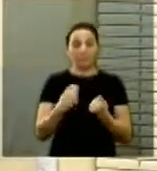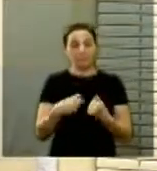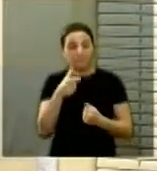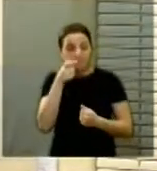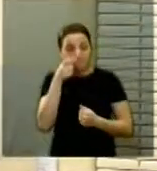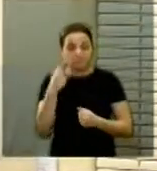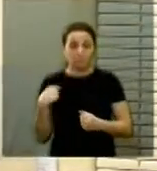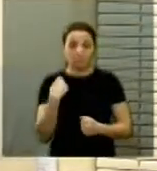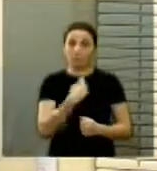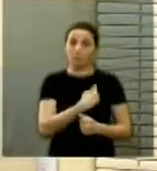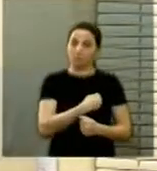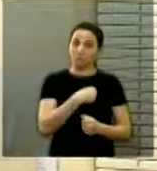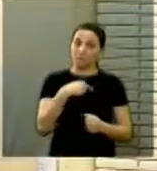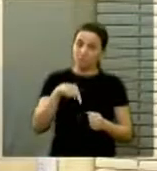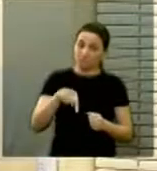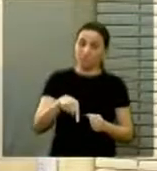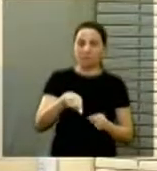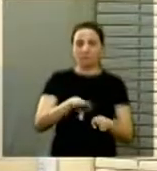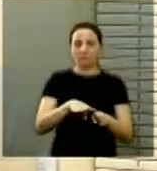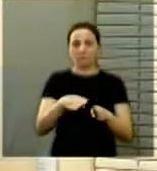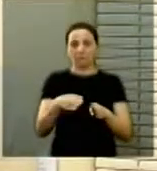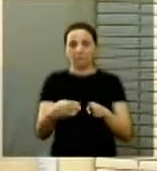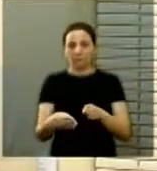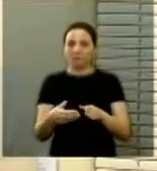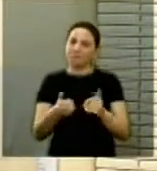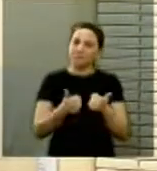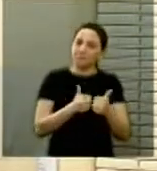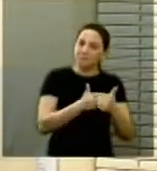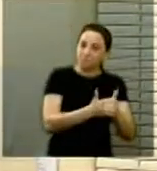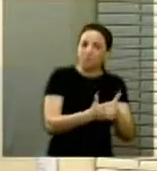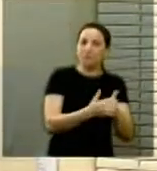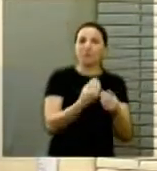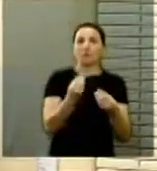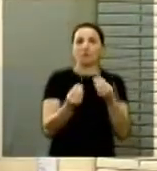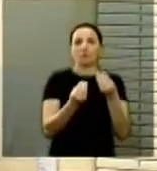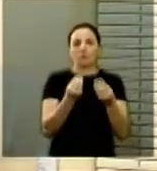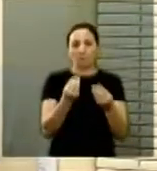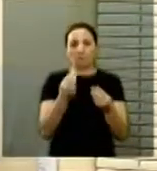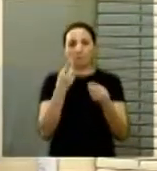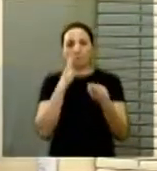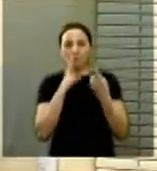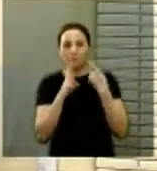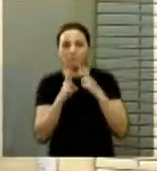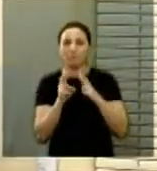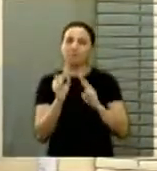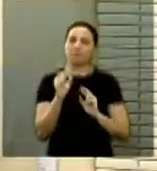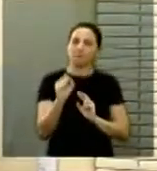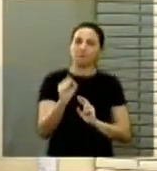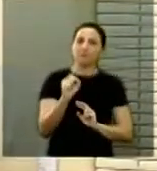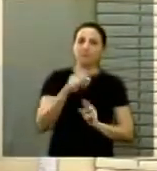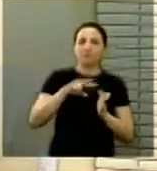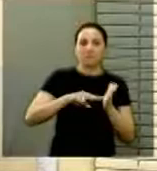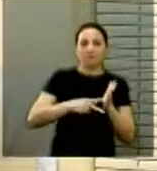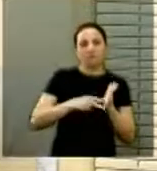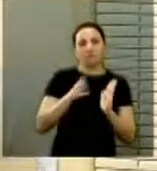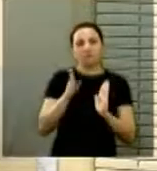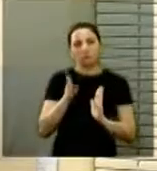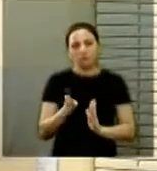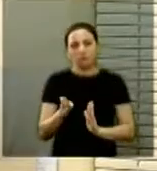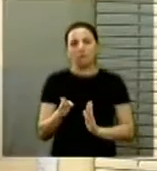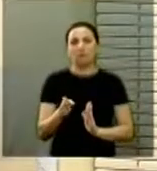nossa parte, da casa, e nós vamos acompanhar o desdobramento dessa ação, uma vez que o sindicato já se